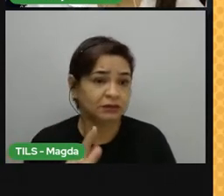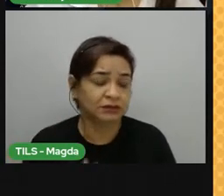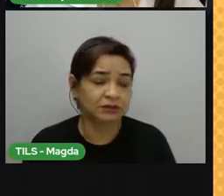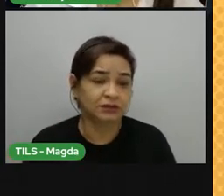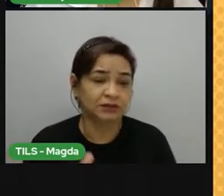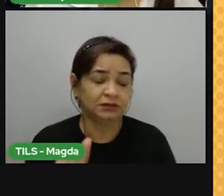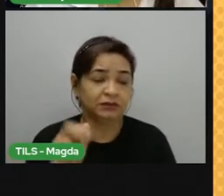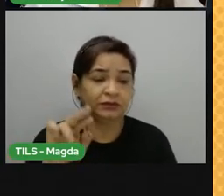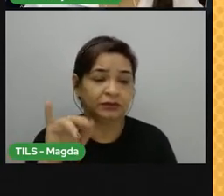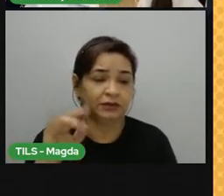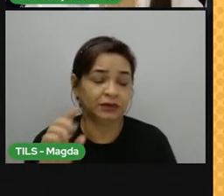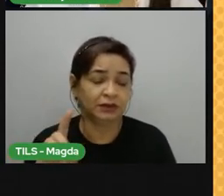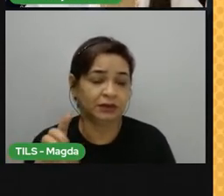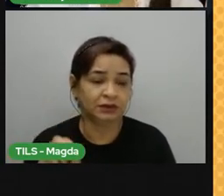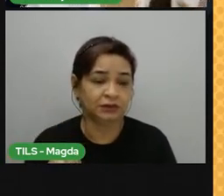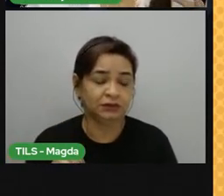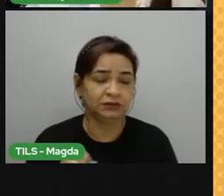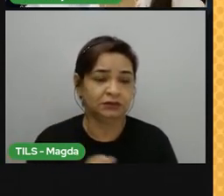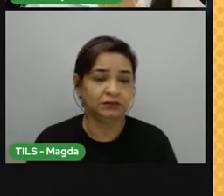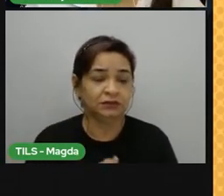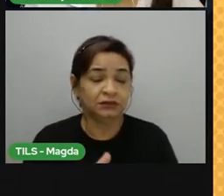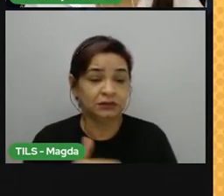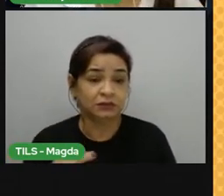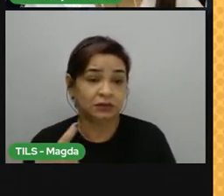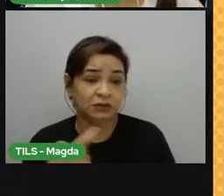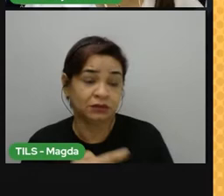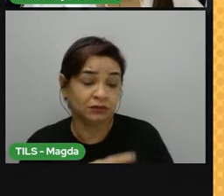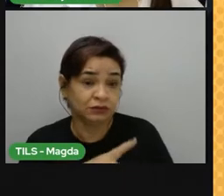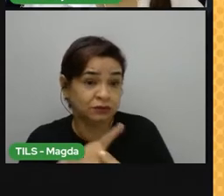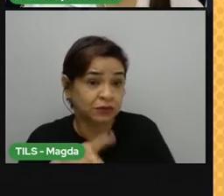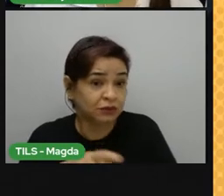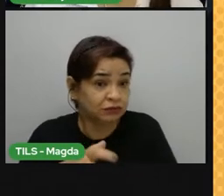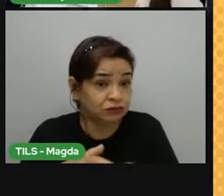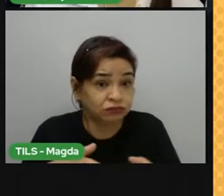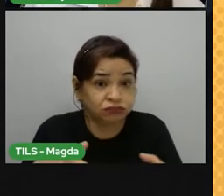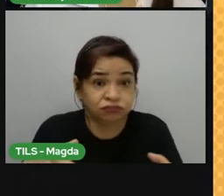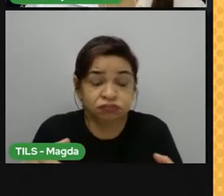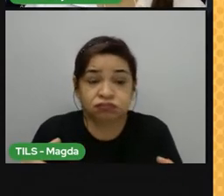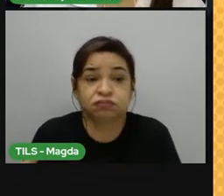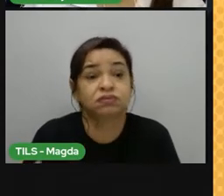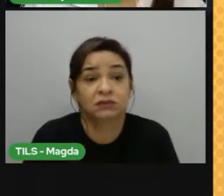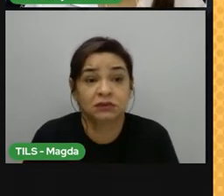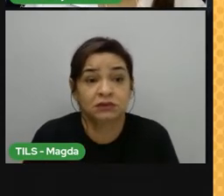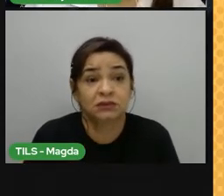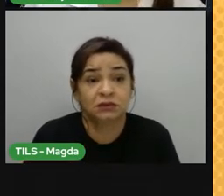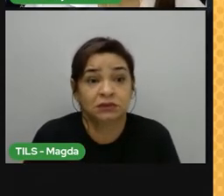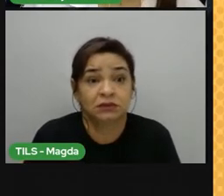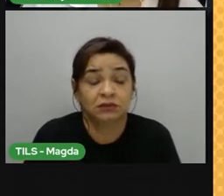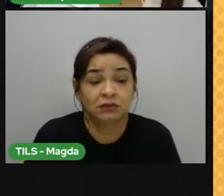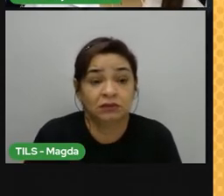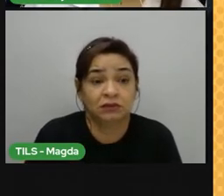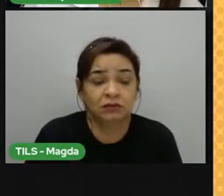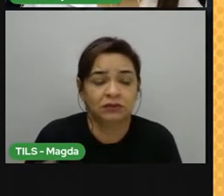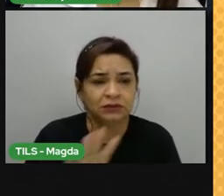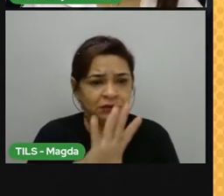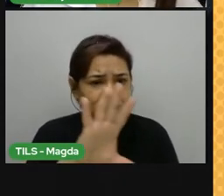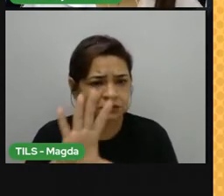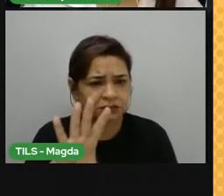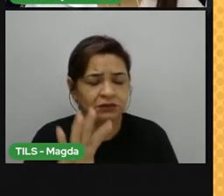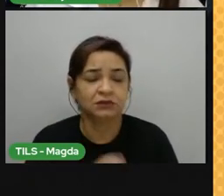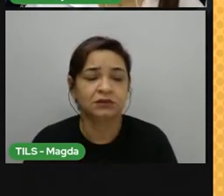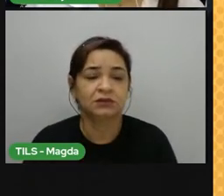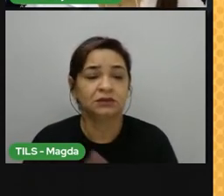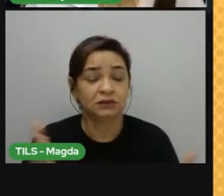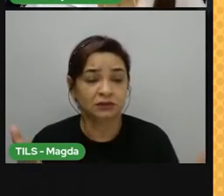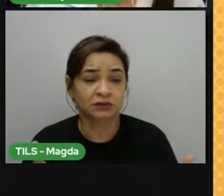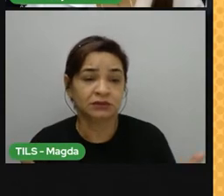de clima lá. Mas a gente sabe que o nosso país é um país muito grande, né? Ele é do tamanho quase de um continente. Então, por